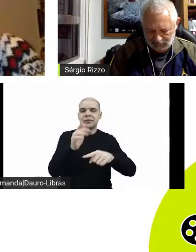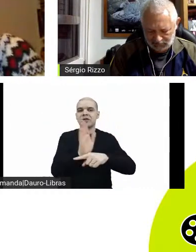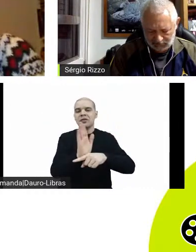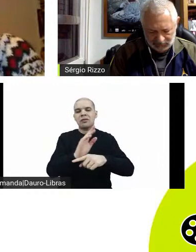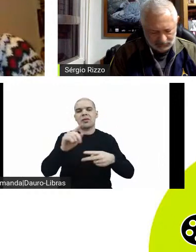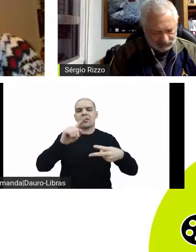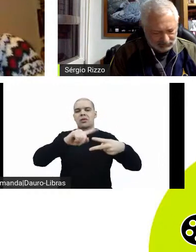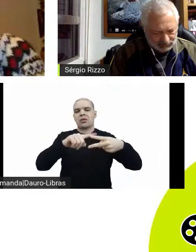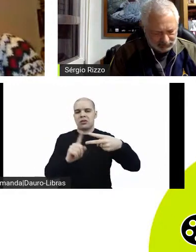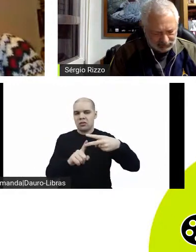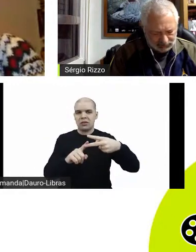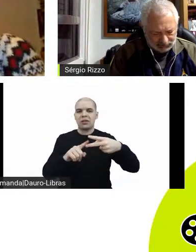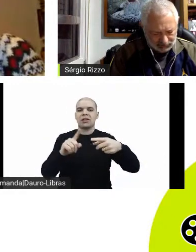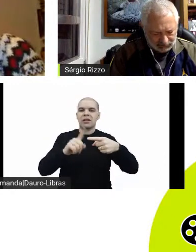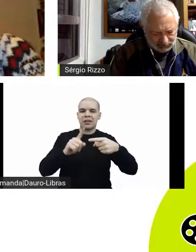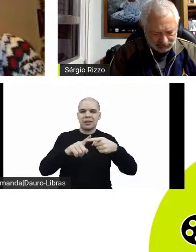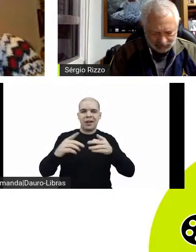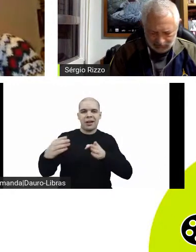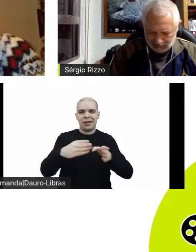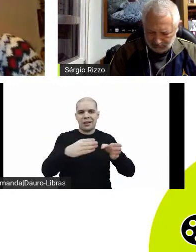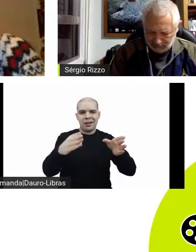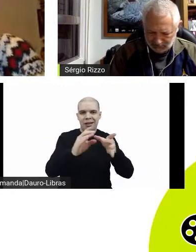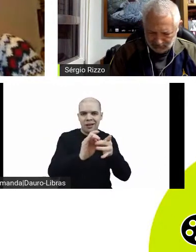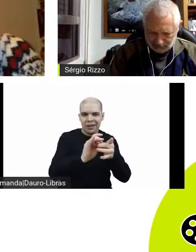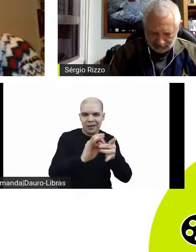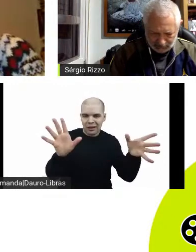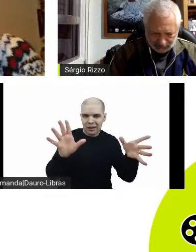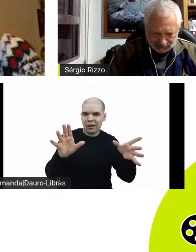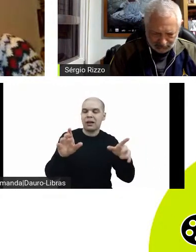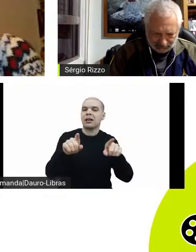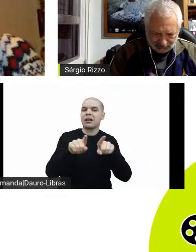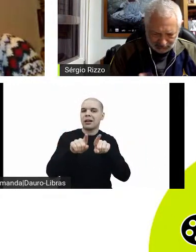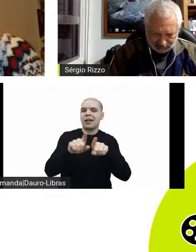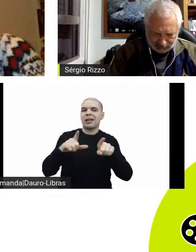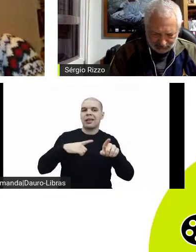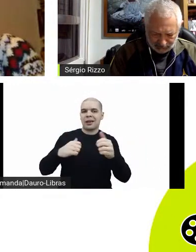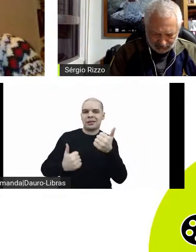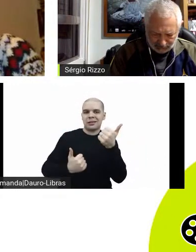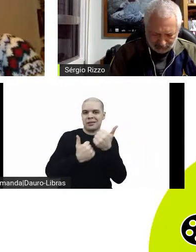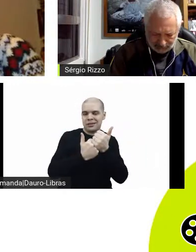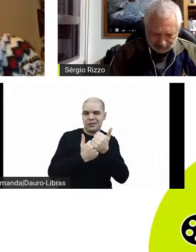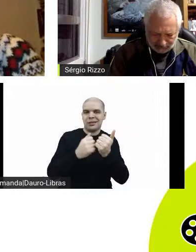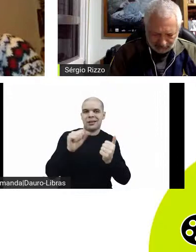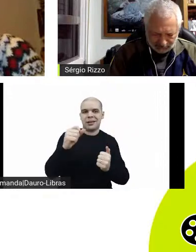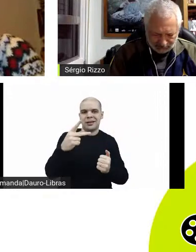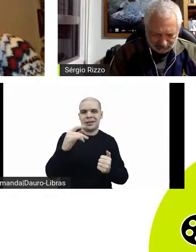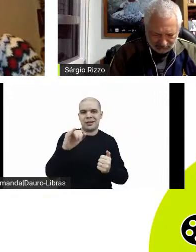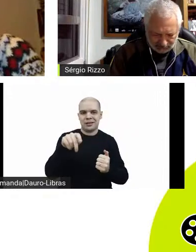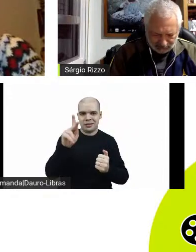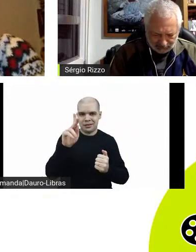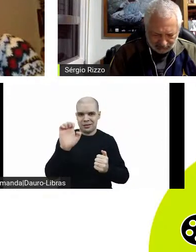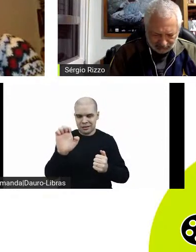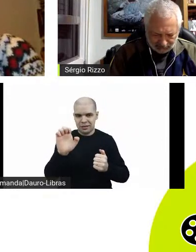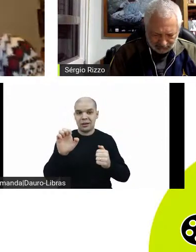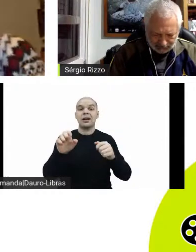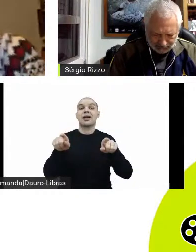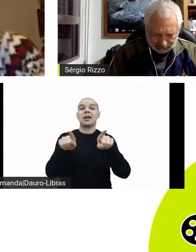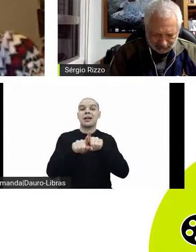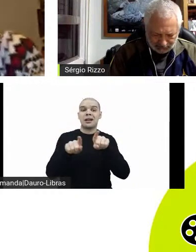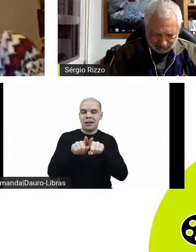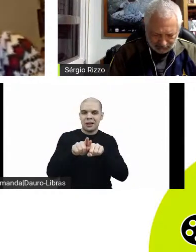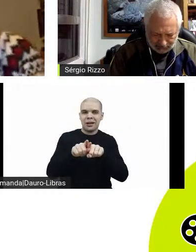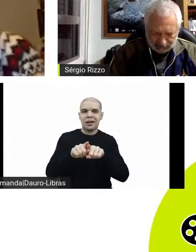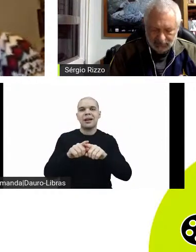Estrada para Livramento, que tem o apoio do fundo Spike Lee para Desenvolvimento, e da fundação São Francisco Film Society.